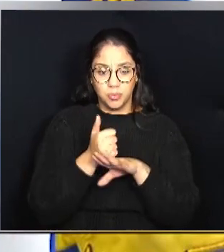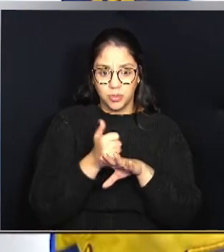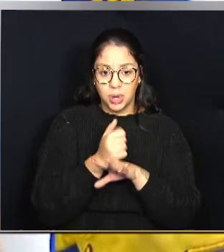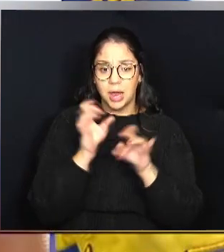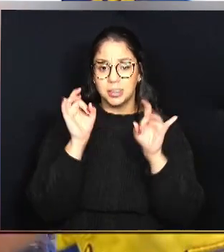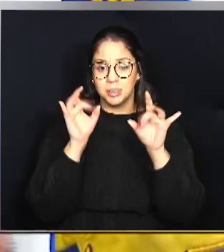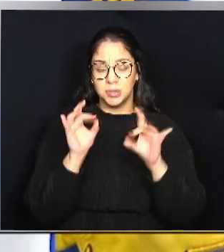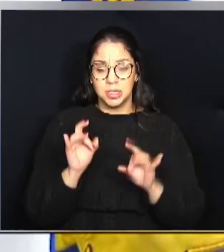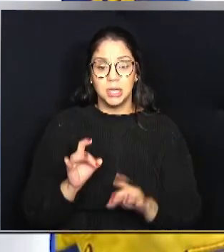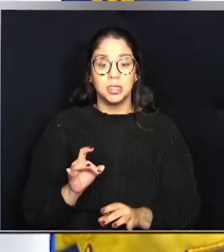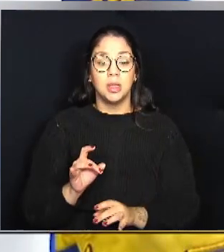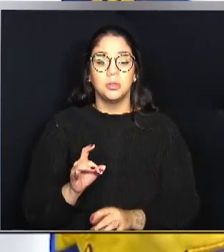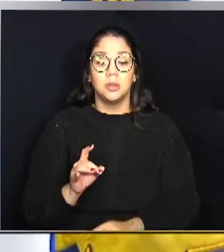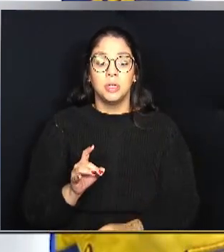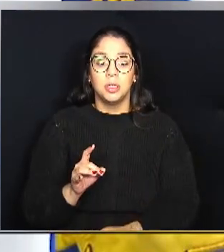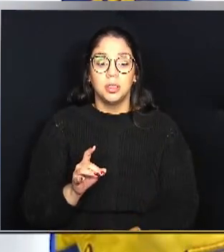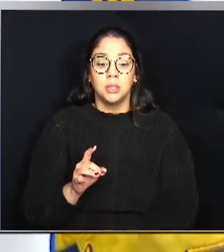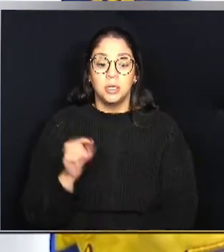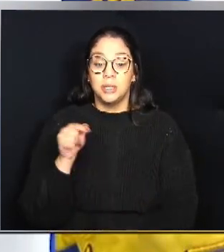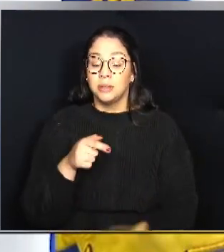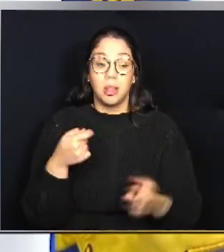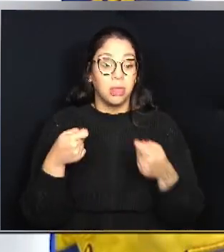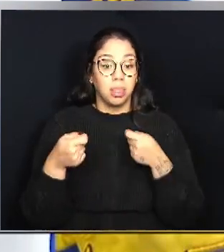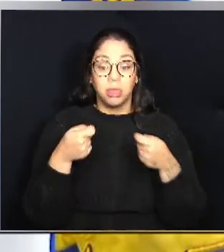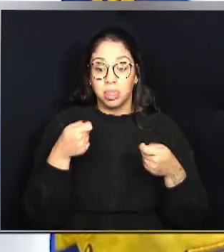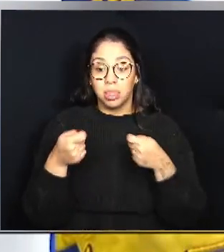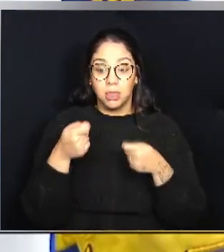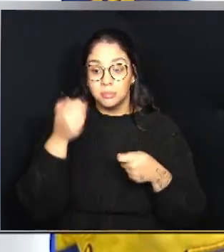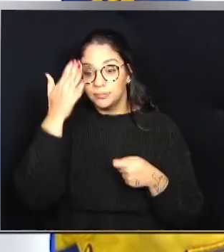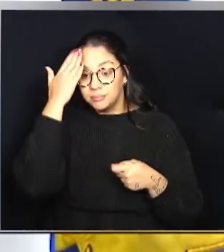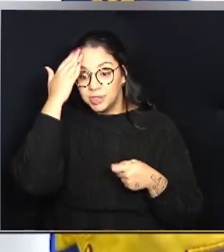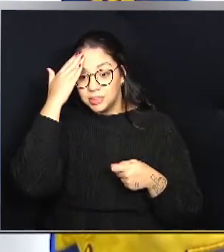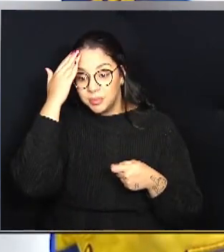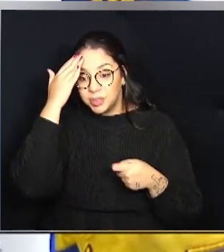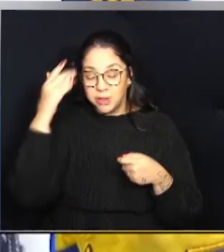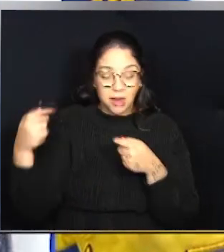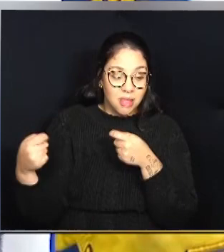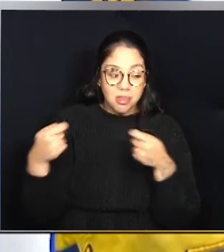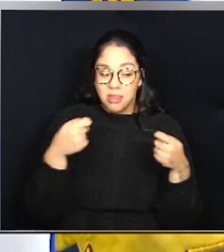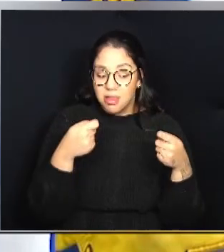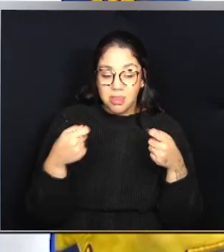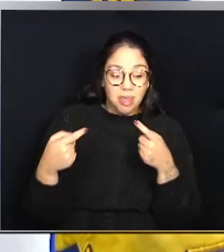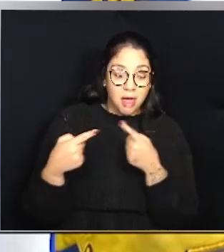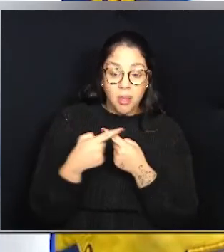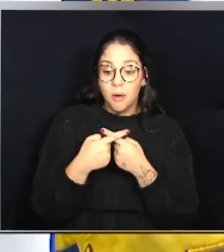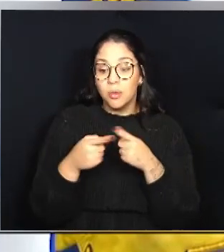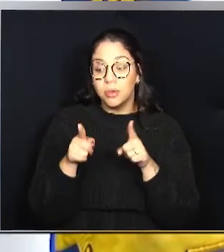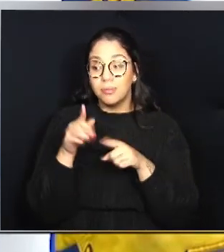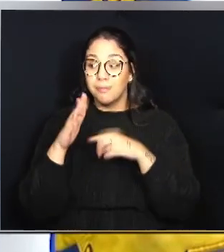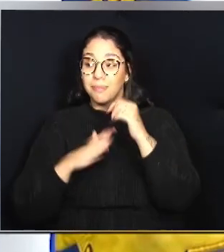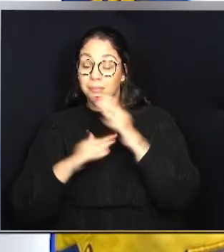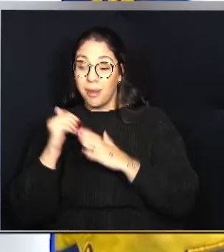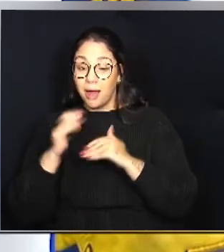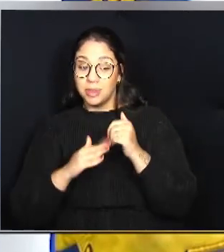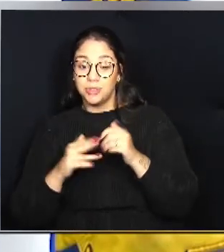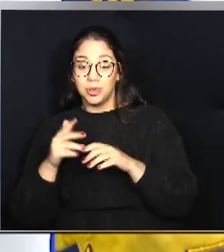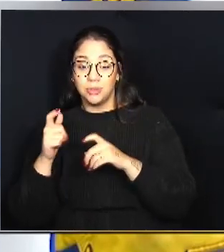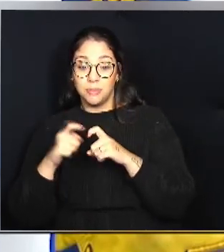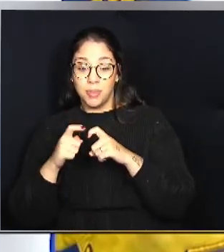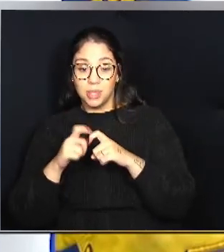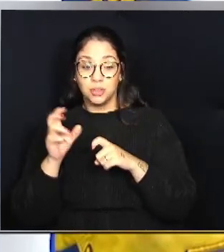de especialização, de profissionais especializados, isso não está em concorrência com essa sabedoria, com as práticas,